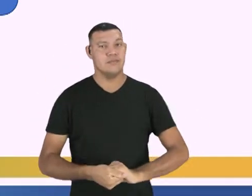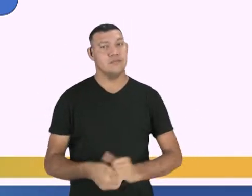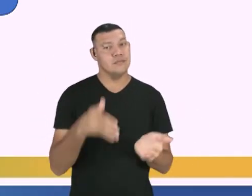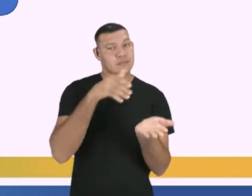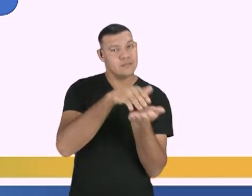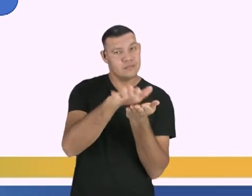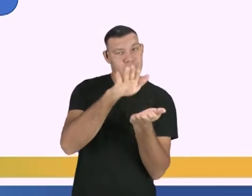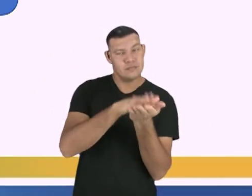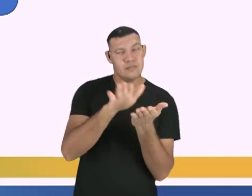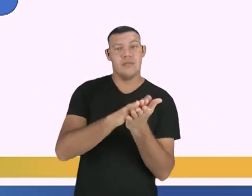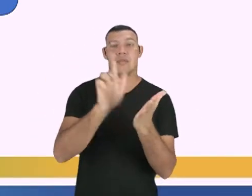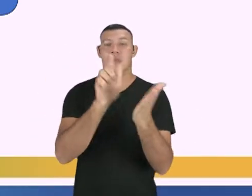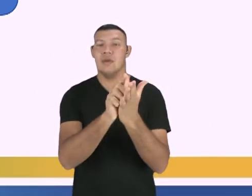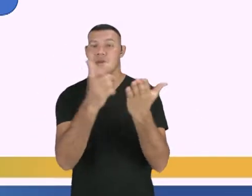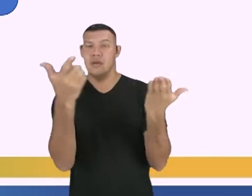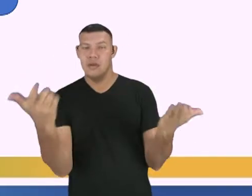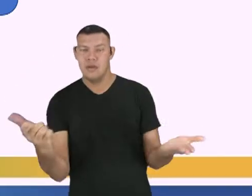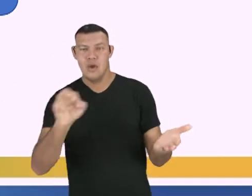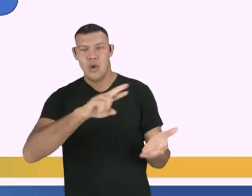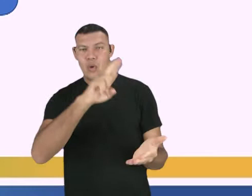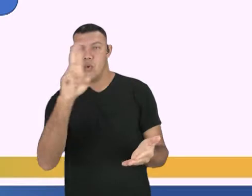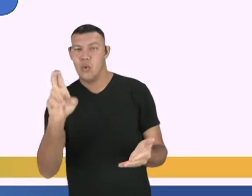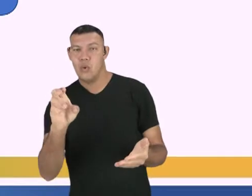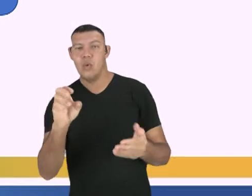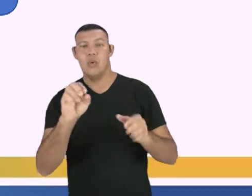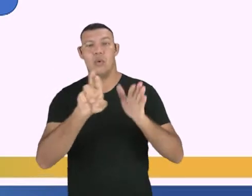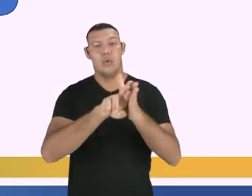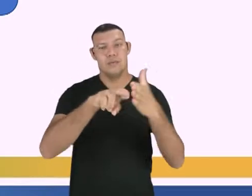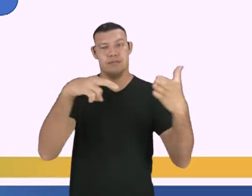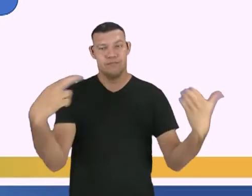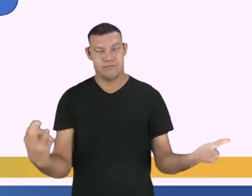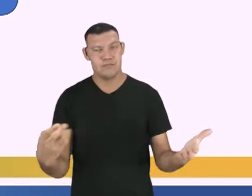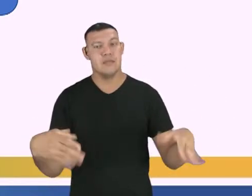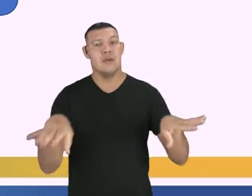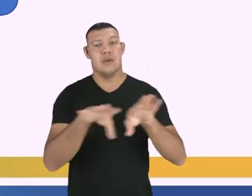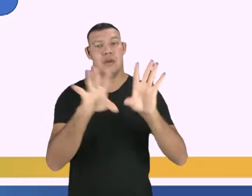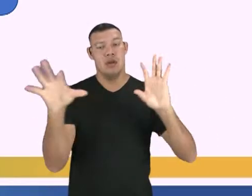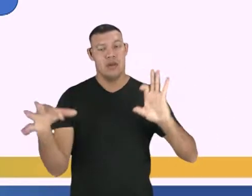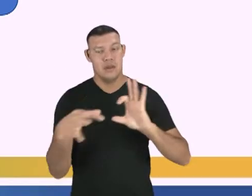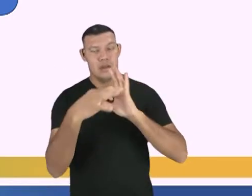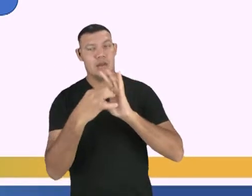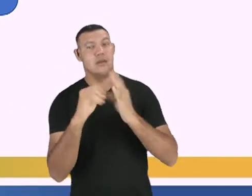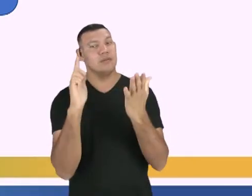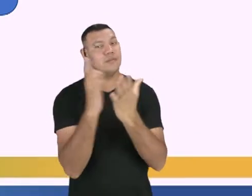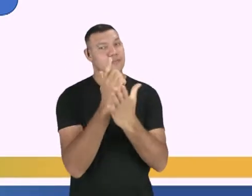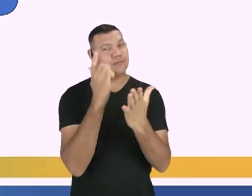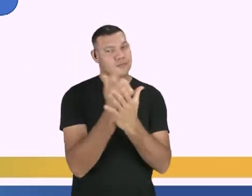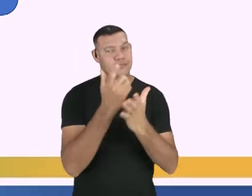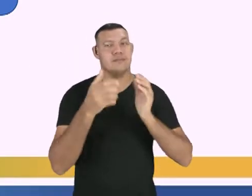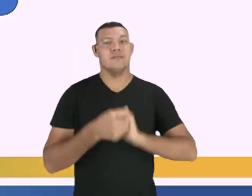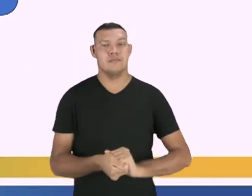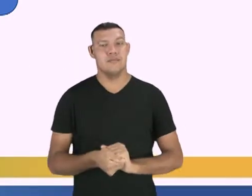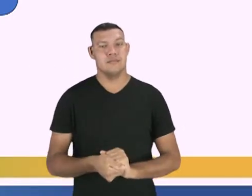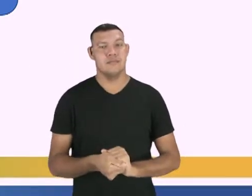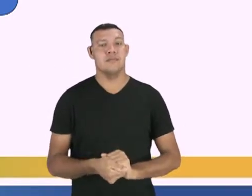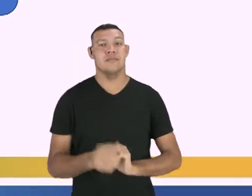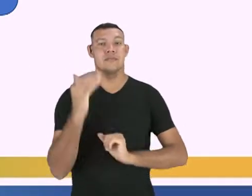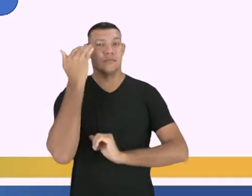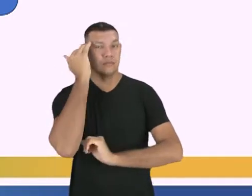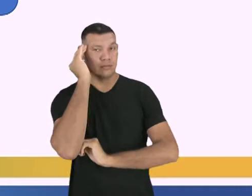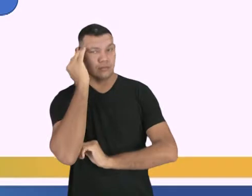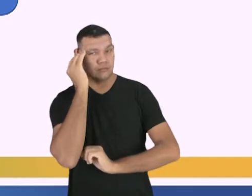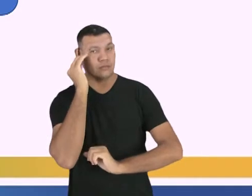publicada em jornal ou revista e muitas vezes reunida em livro. Entendemos que a